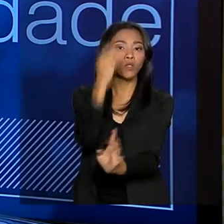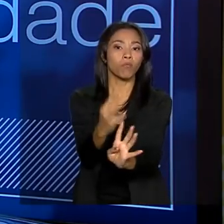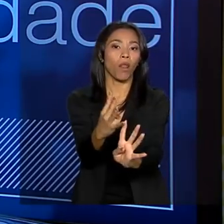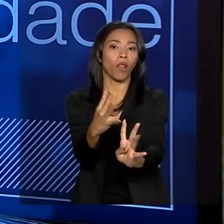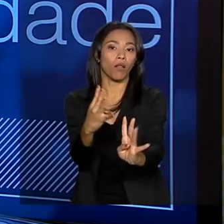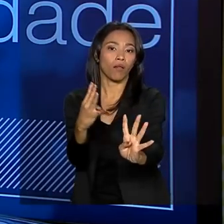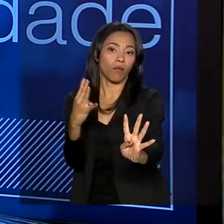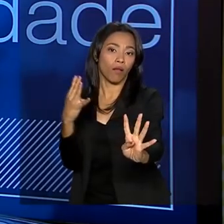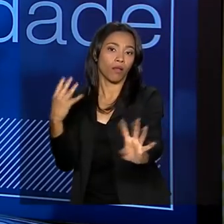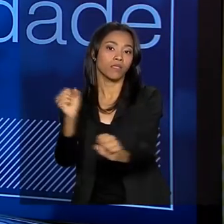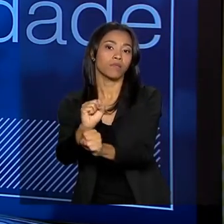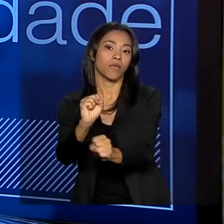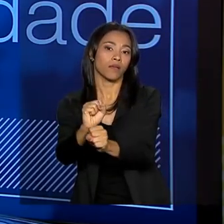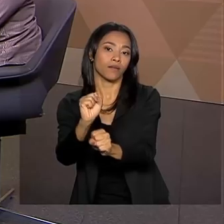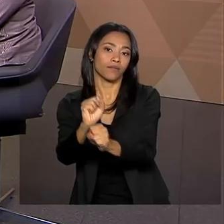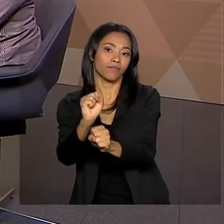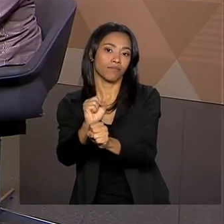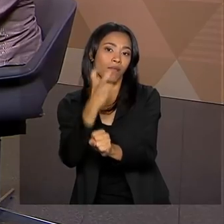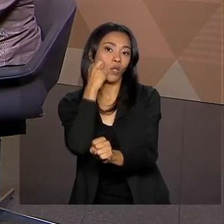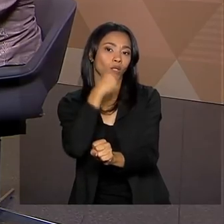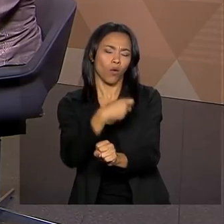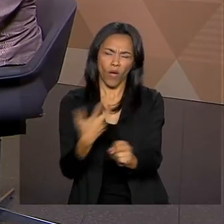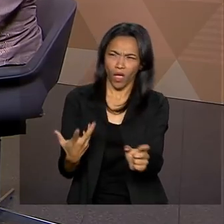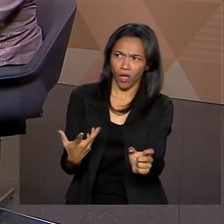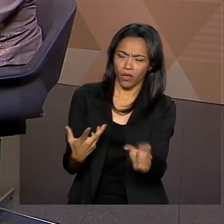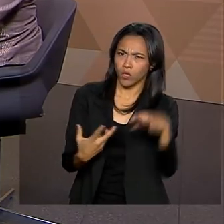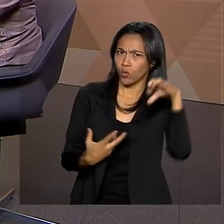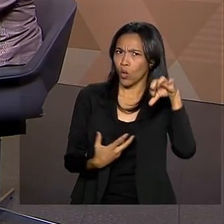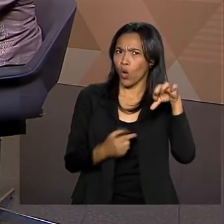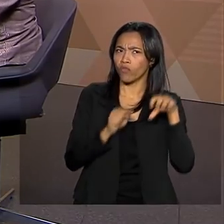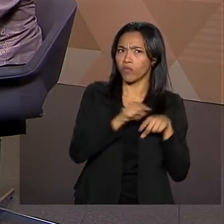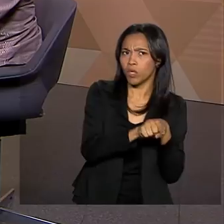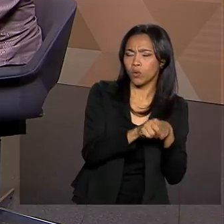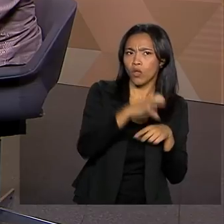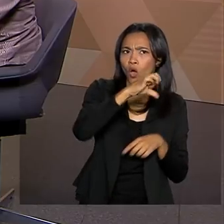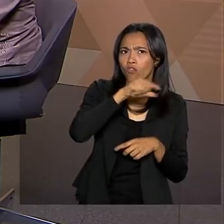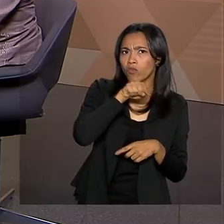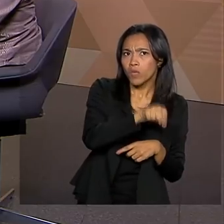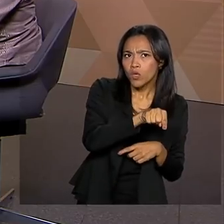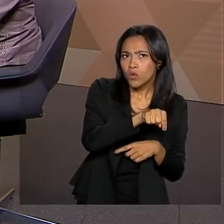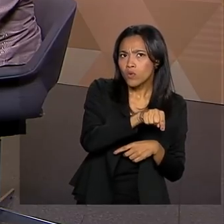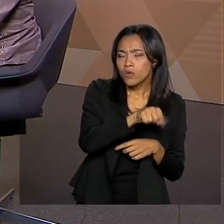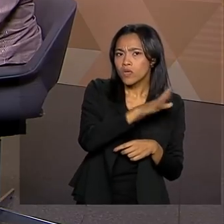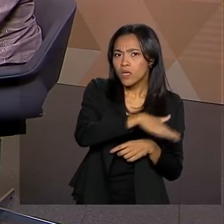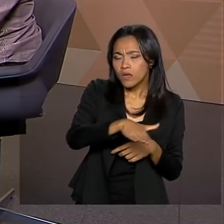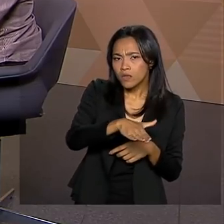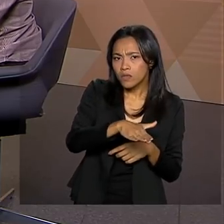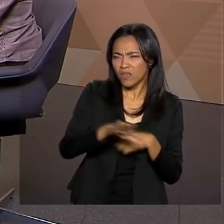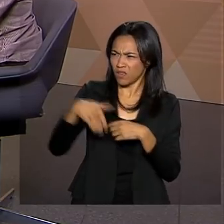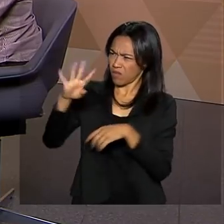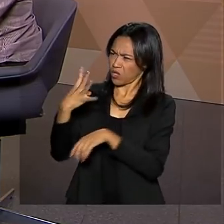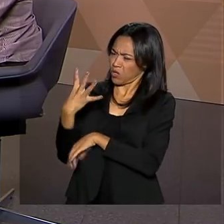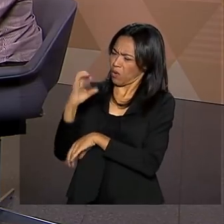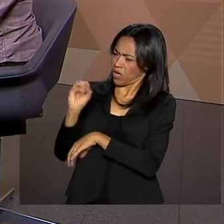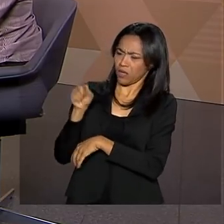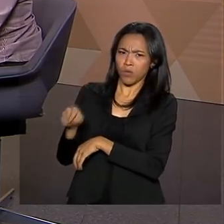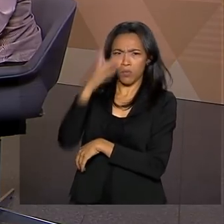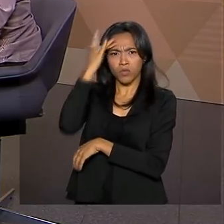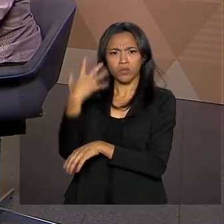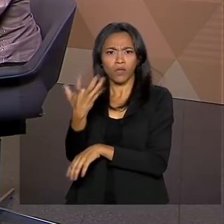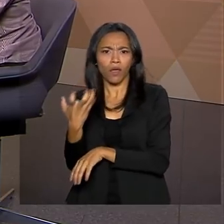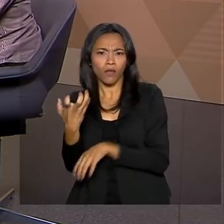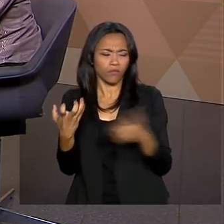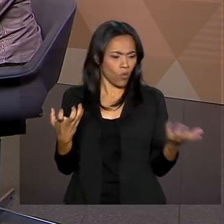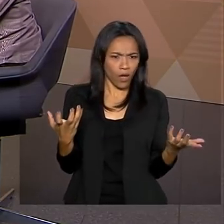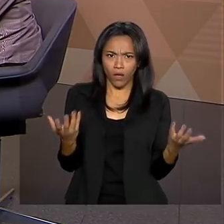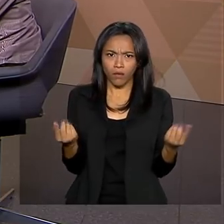de adoção para adotar. Peraí, eu tenho nove mil, sete, nove mil crianças para adotarem e mais de 40 mil pessoas querendo adotar.